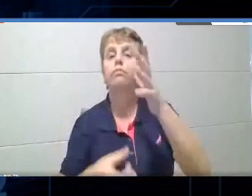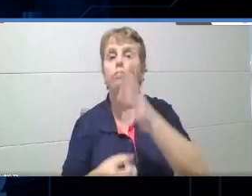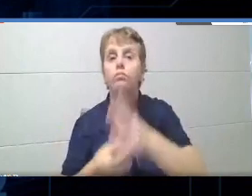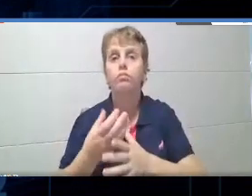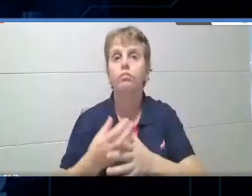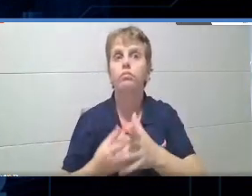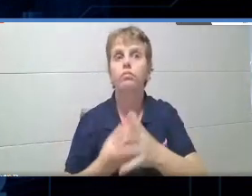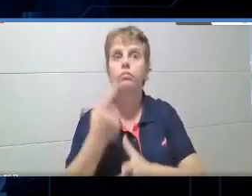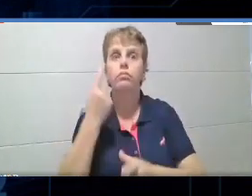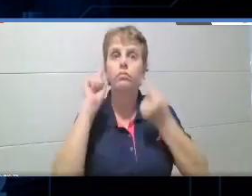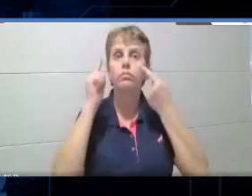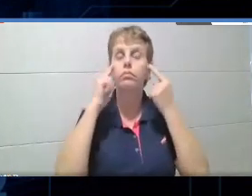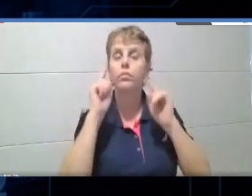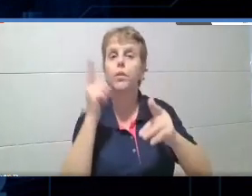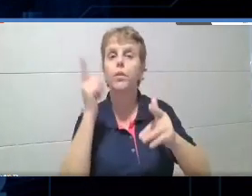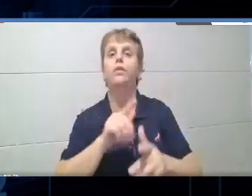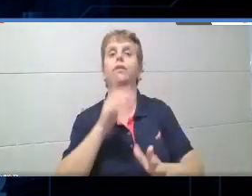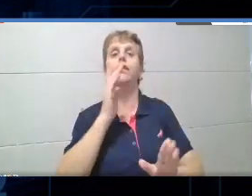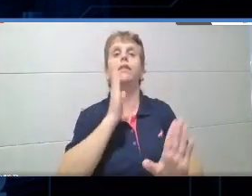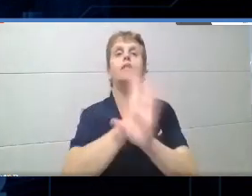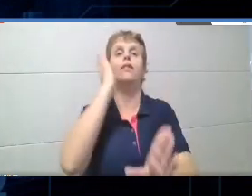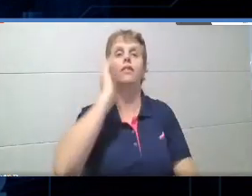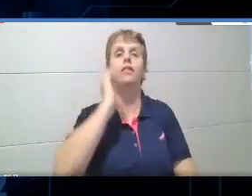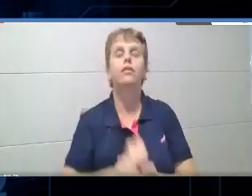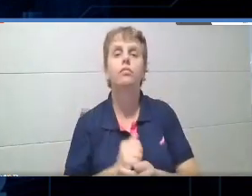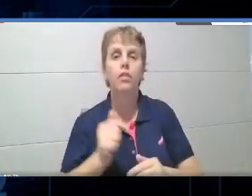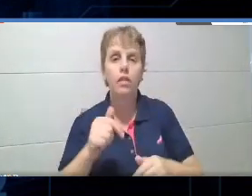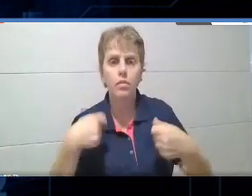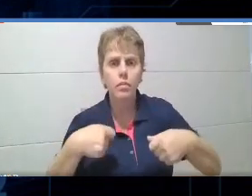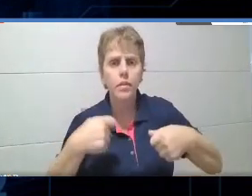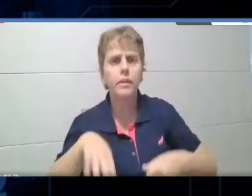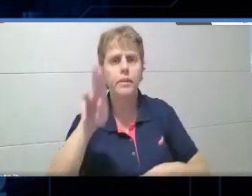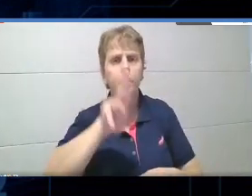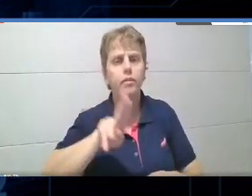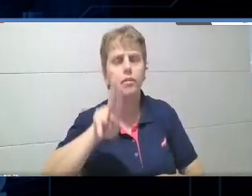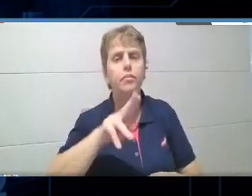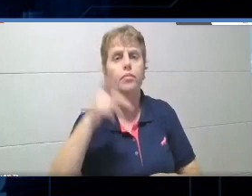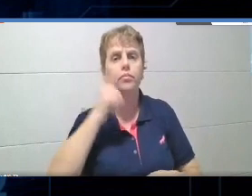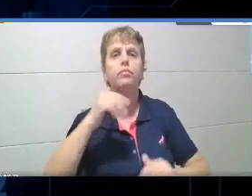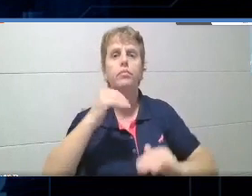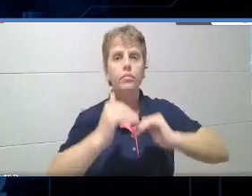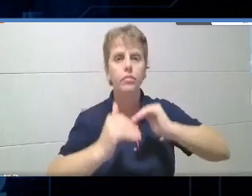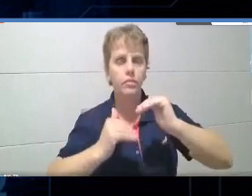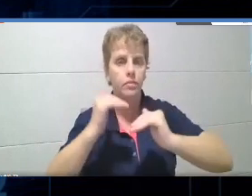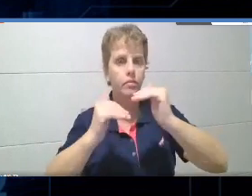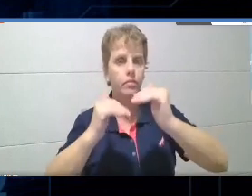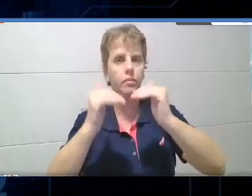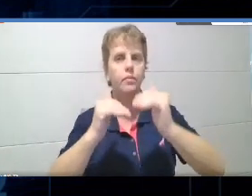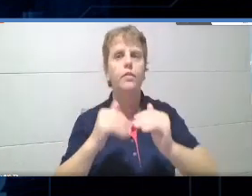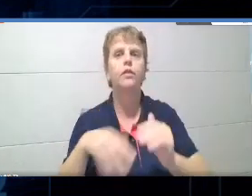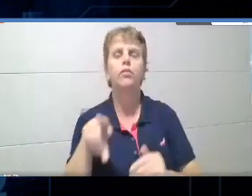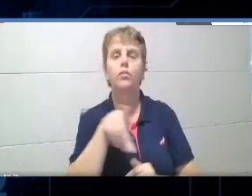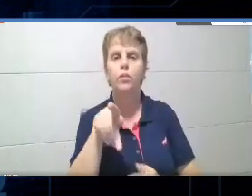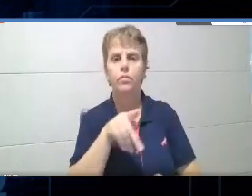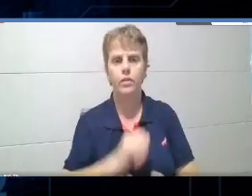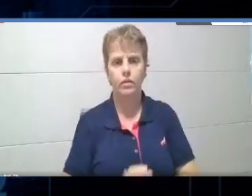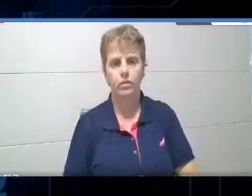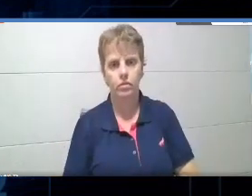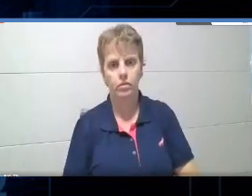soluções, e nós podemos usar isso, e devemos, né? Usar isso pra impulsionar o nosso trabalho como docentes, né?